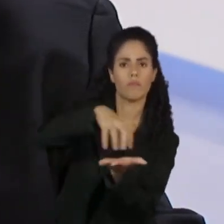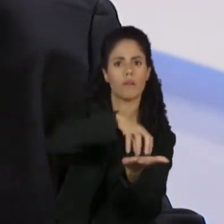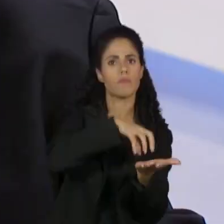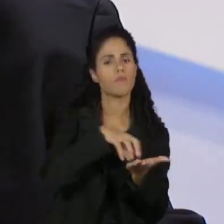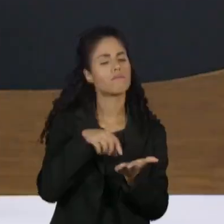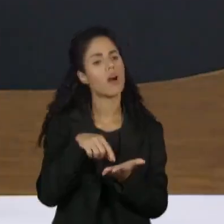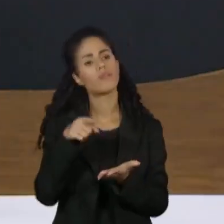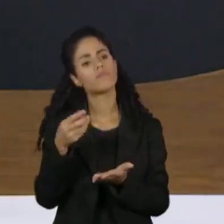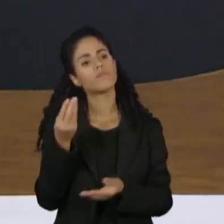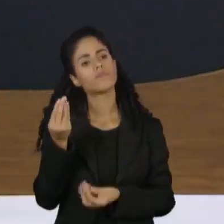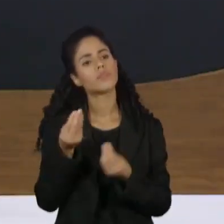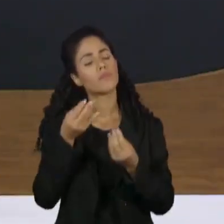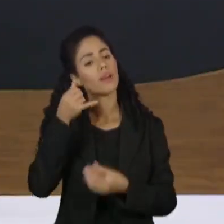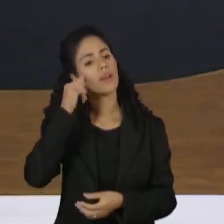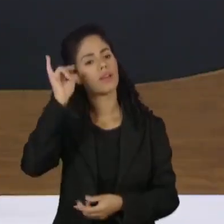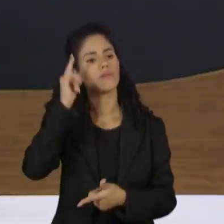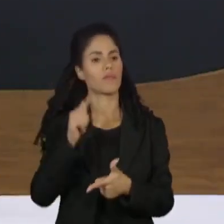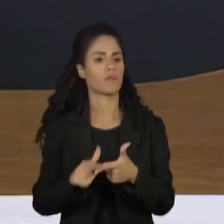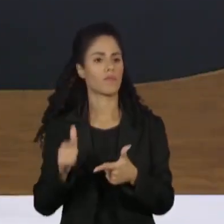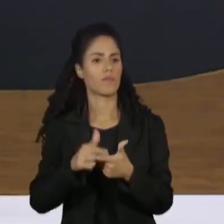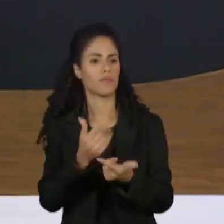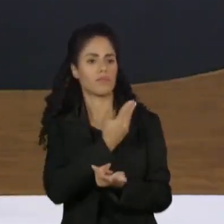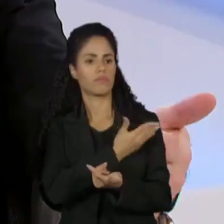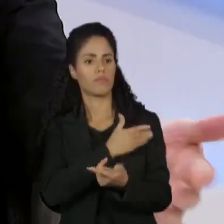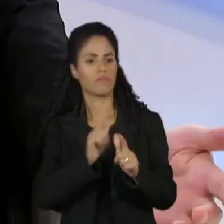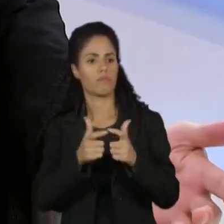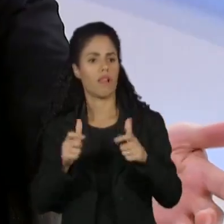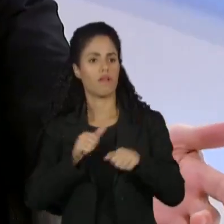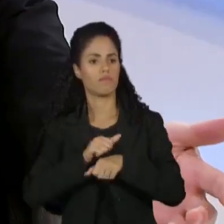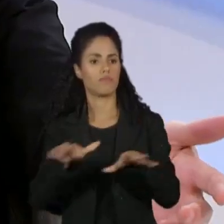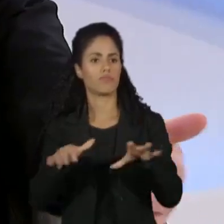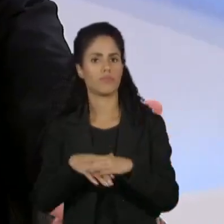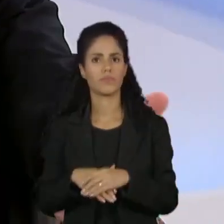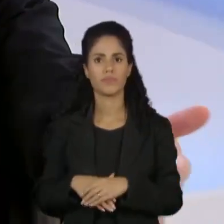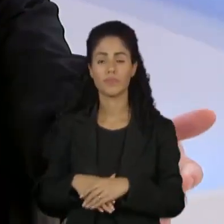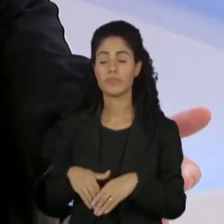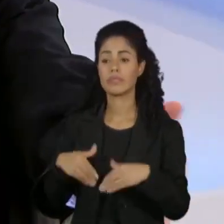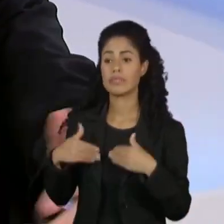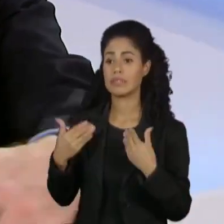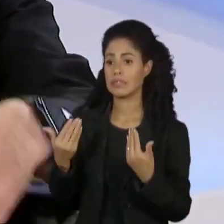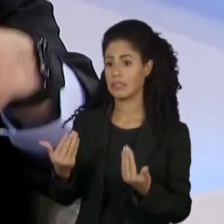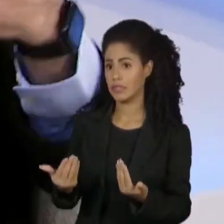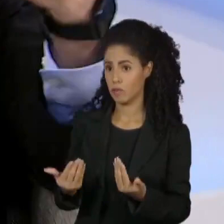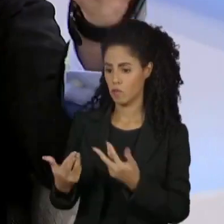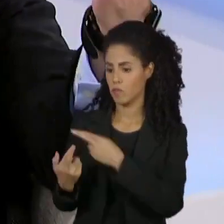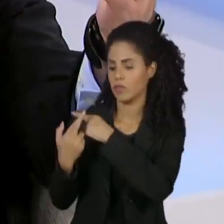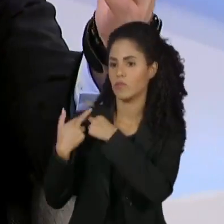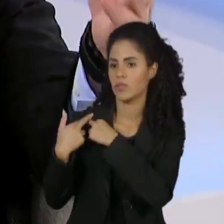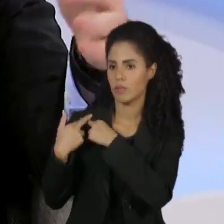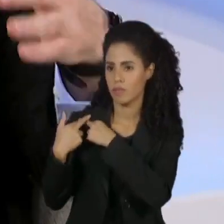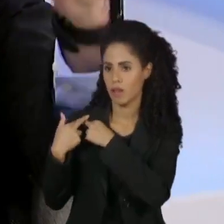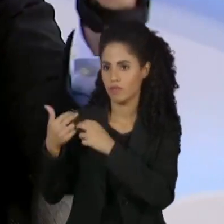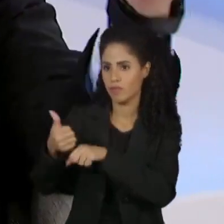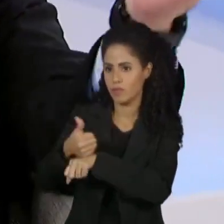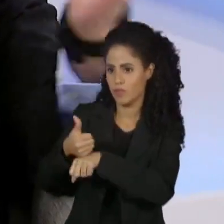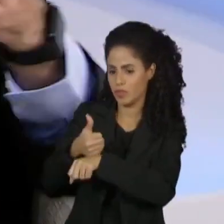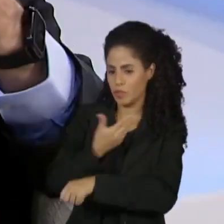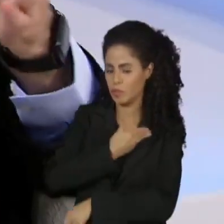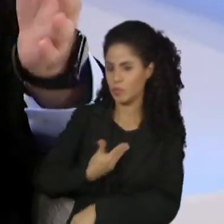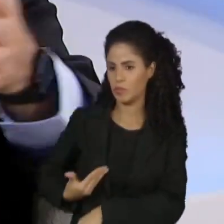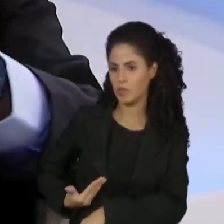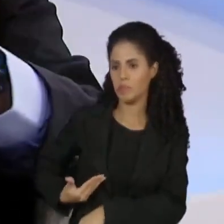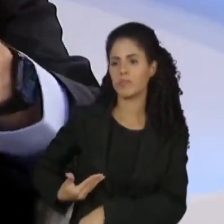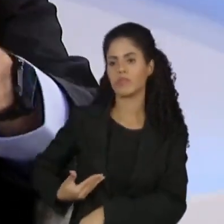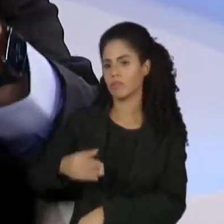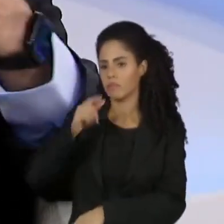podem atuar para evitar que isso cresça? Olha, na vida pública a gente sempre tem críticas, gente